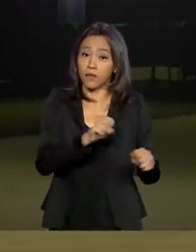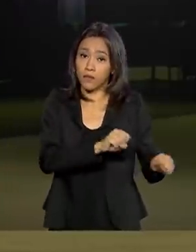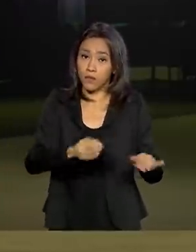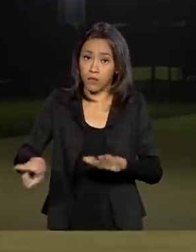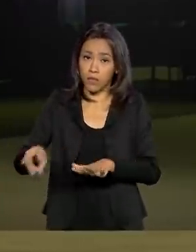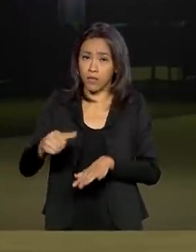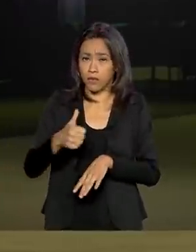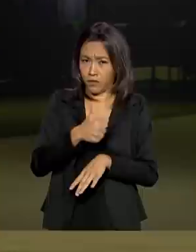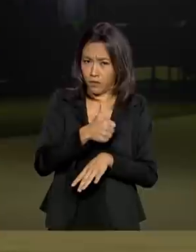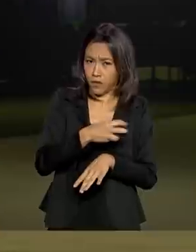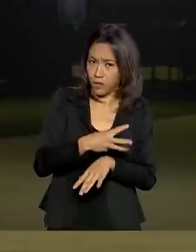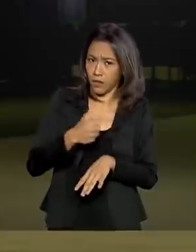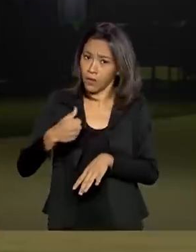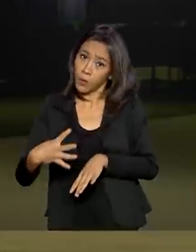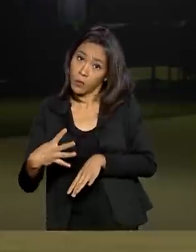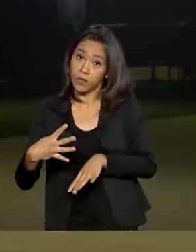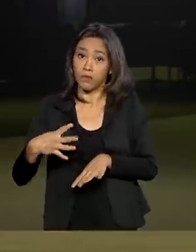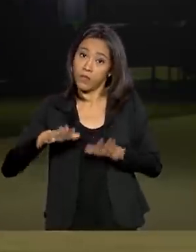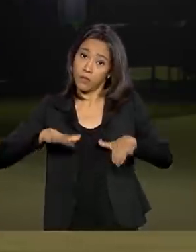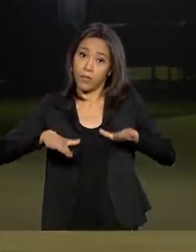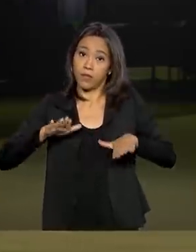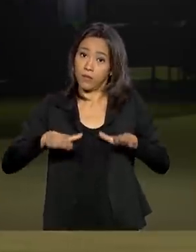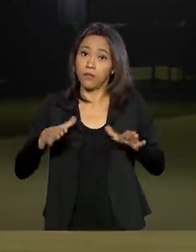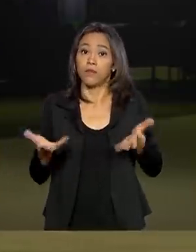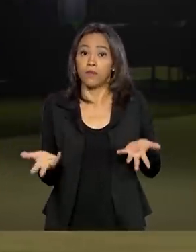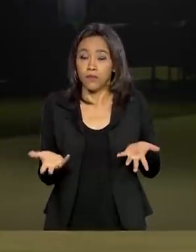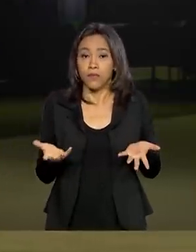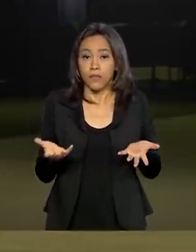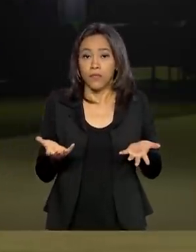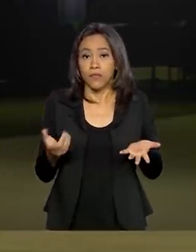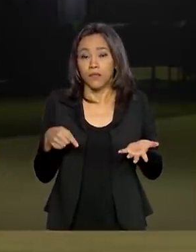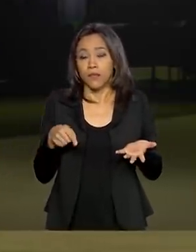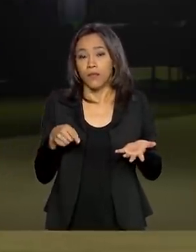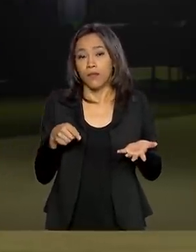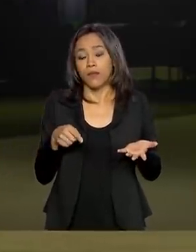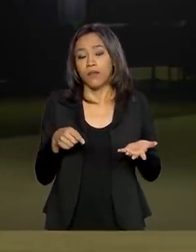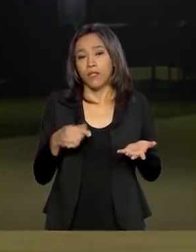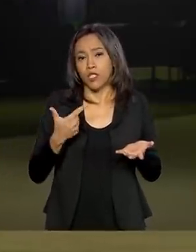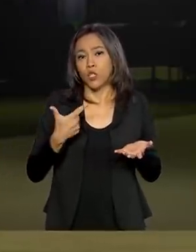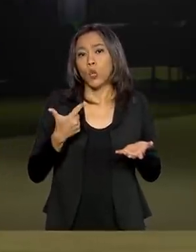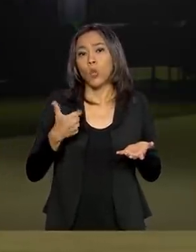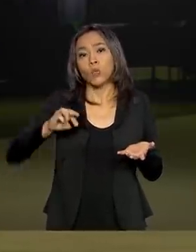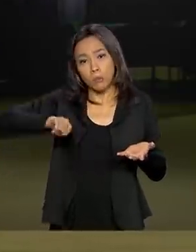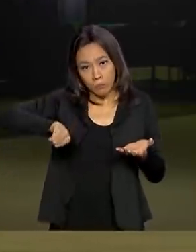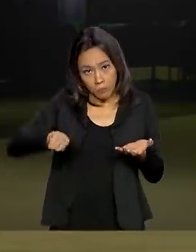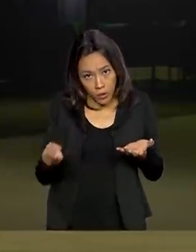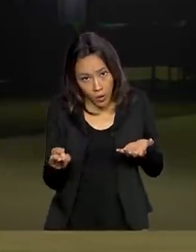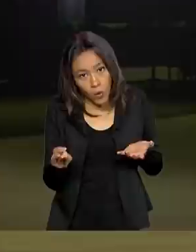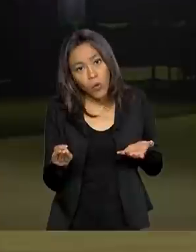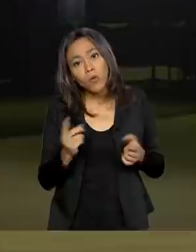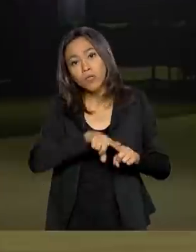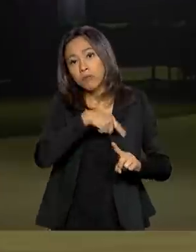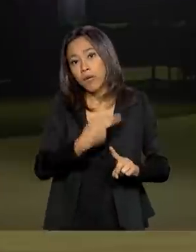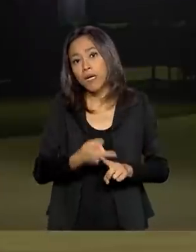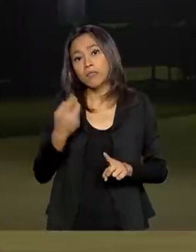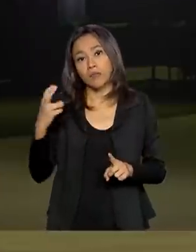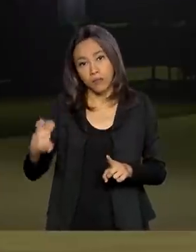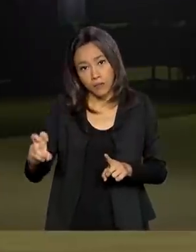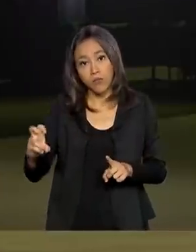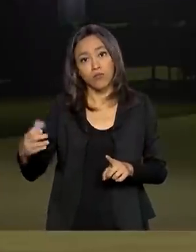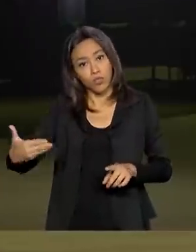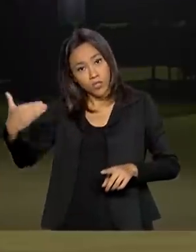13 a 14, dependendo dessa diferença dos 12 milhões, mais os 5 ficaram para trás.